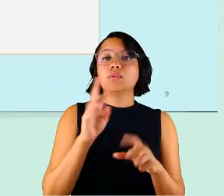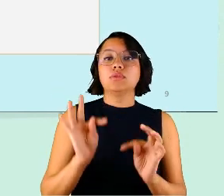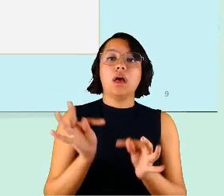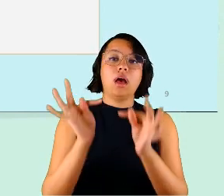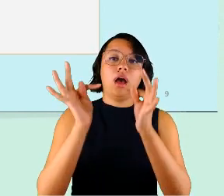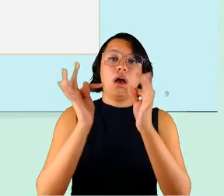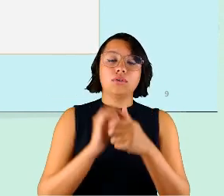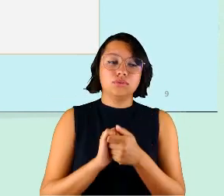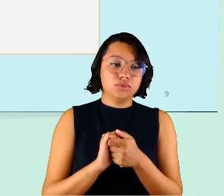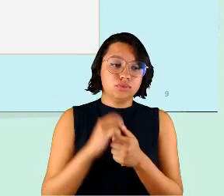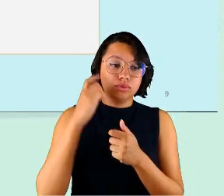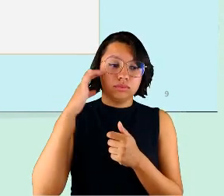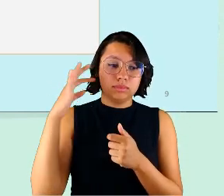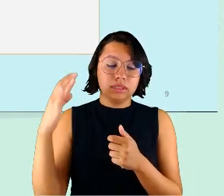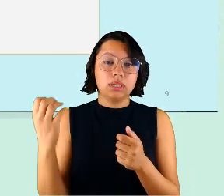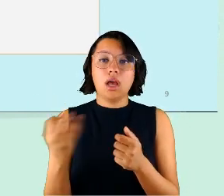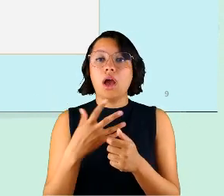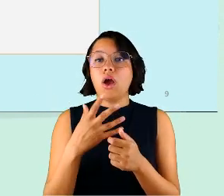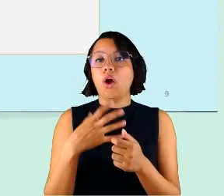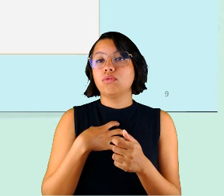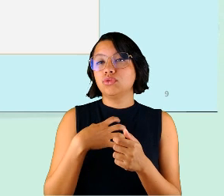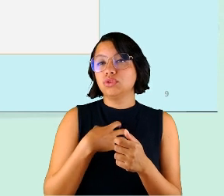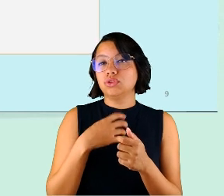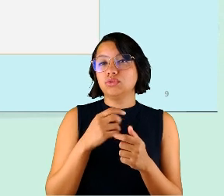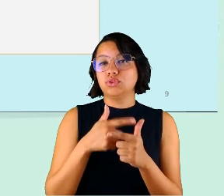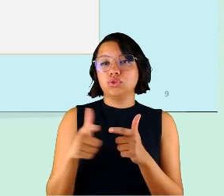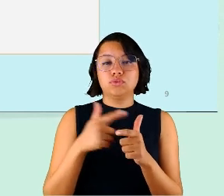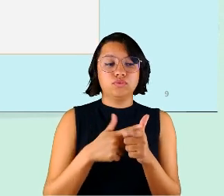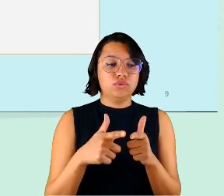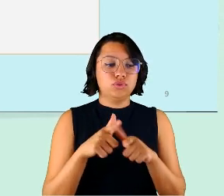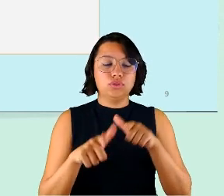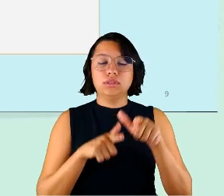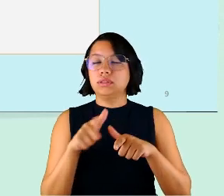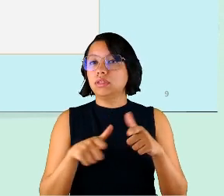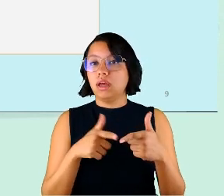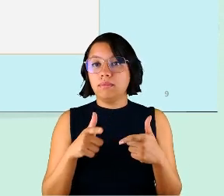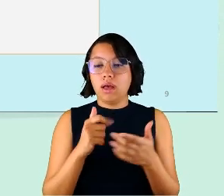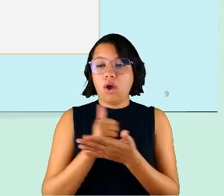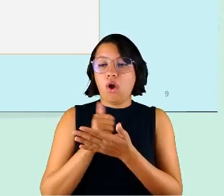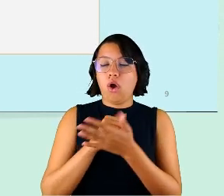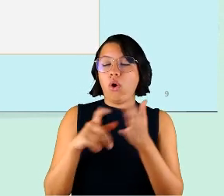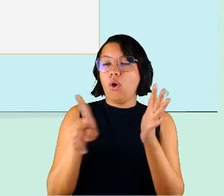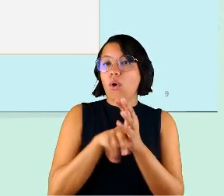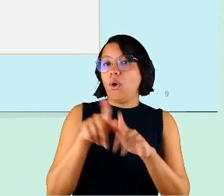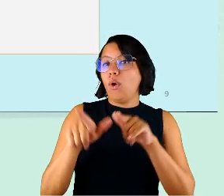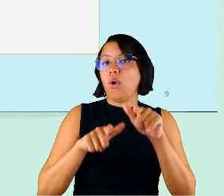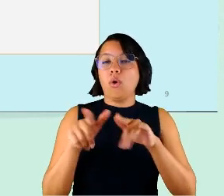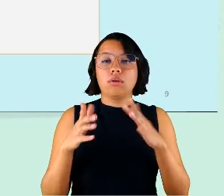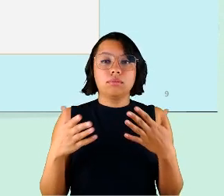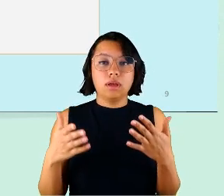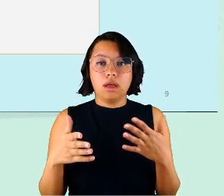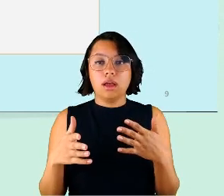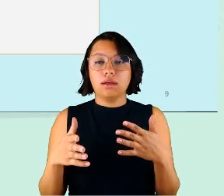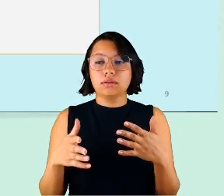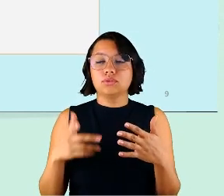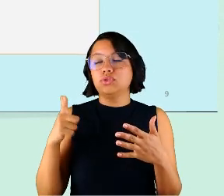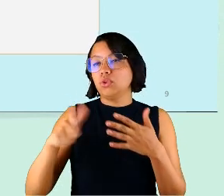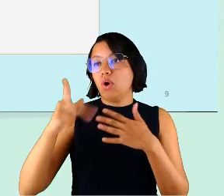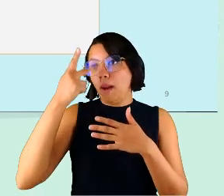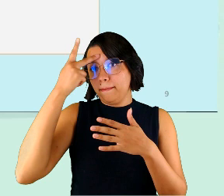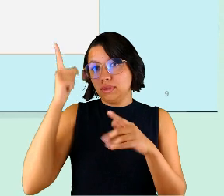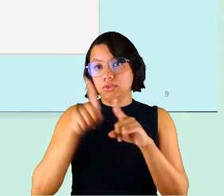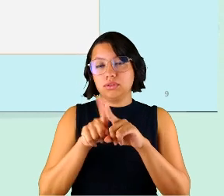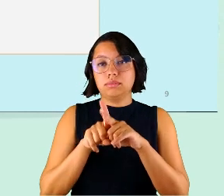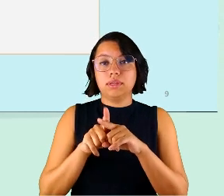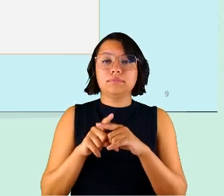tecnologias a pensar em novas formas de distribuir tarefas e de controlar o próprio trabalho né e o trabalho de outras